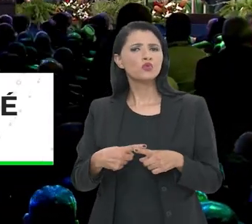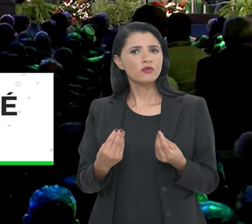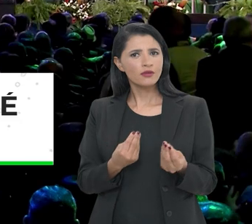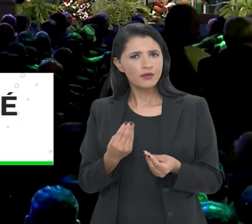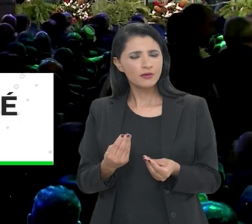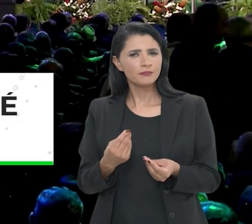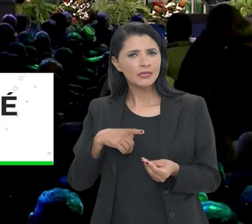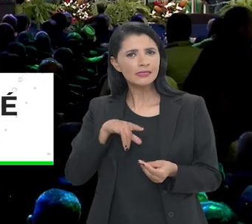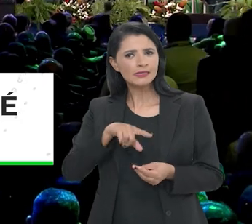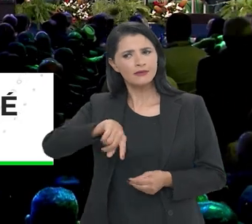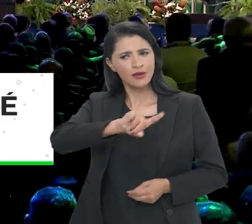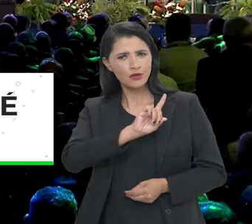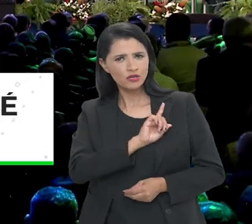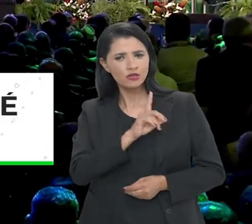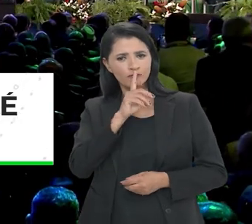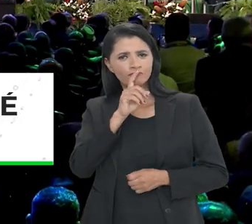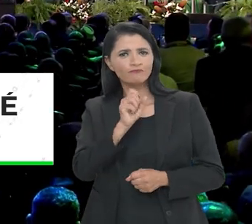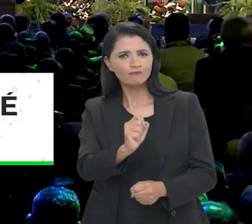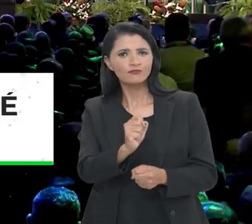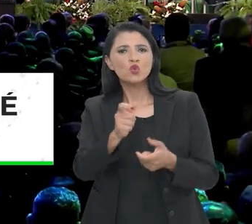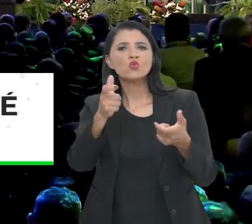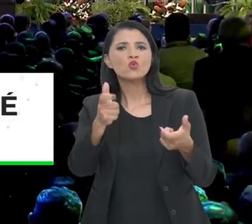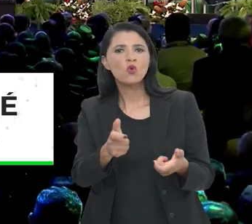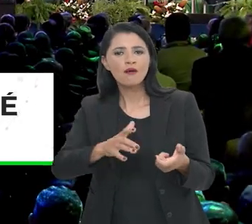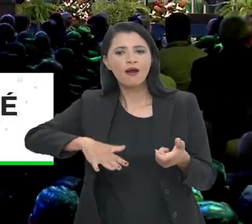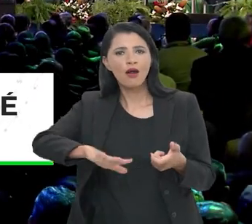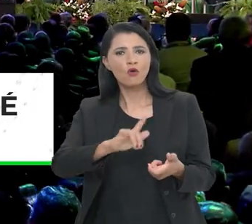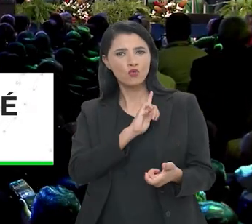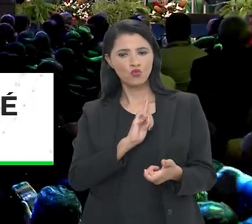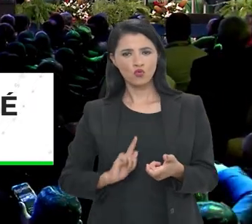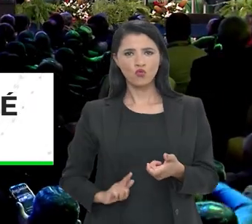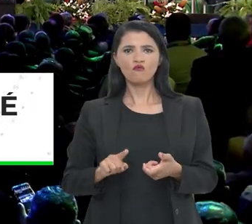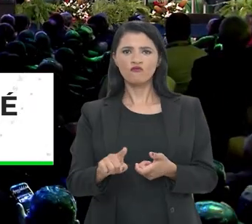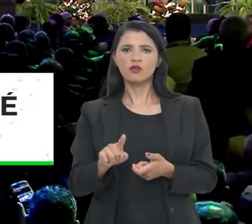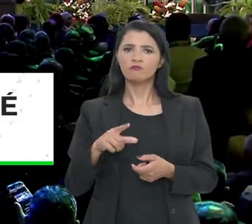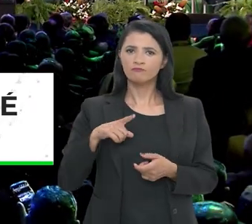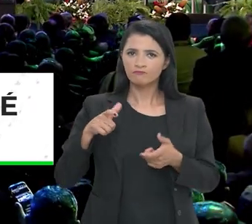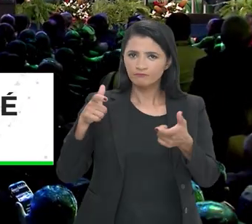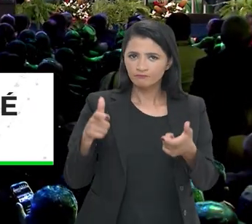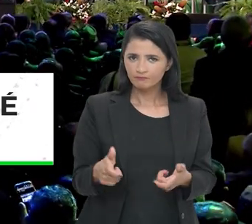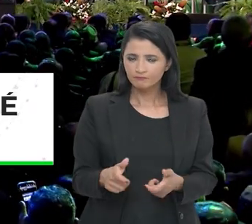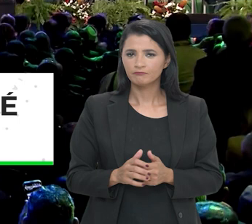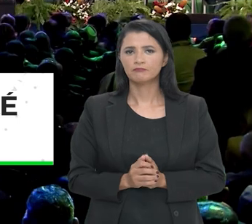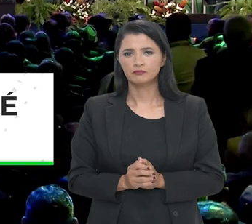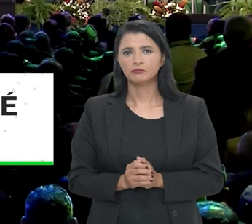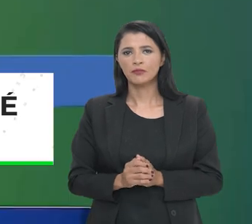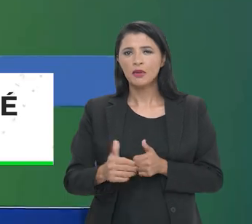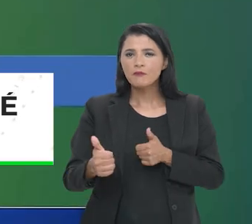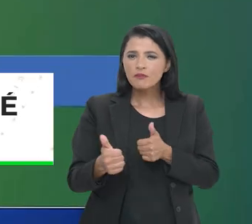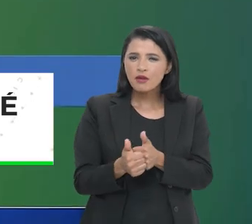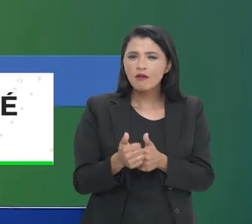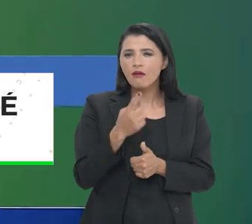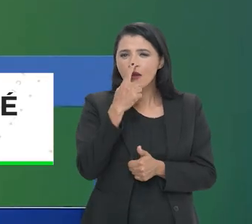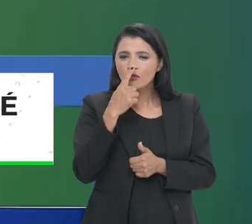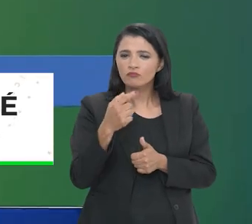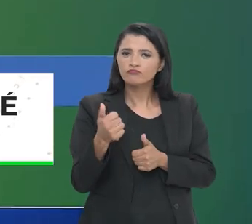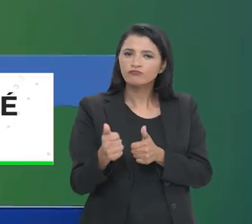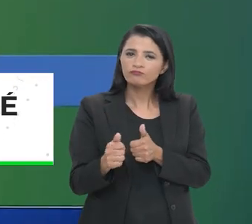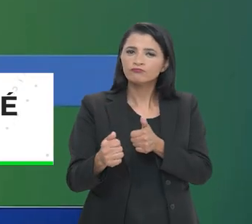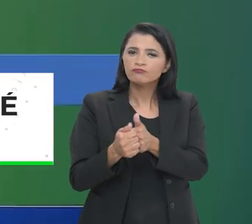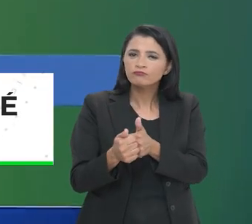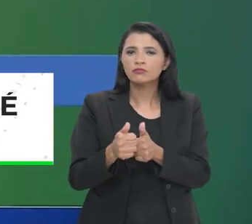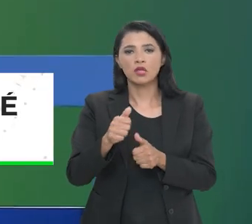porque quanto mais nós fortalecermos governo local perto da